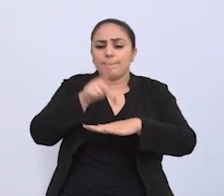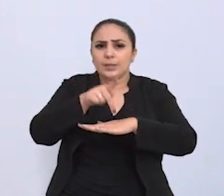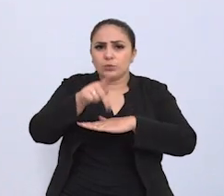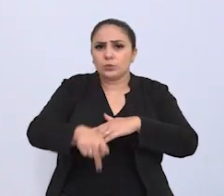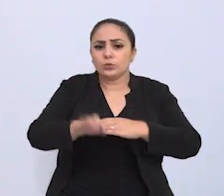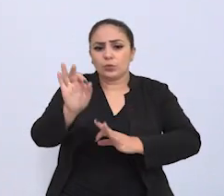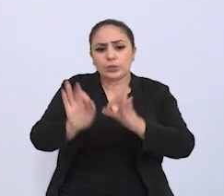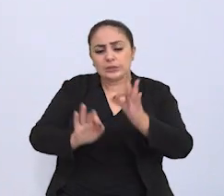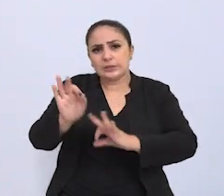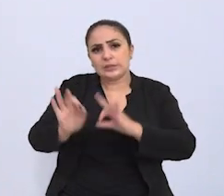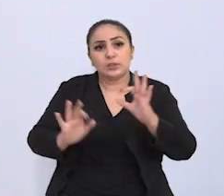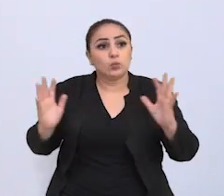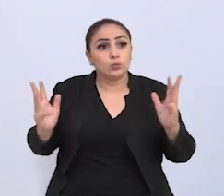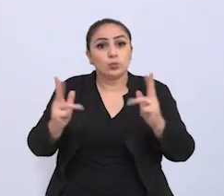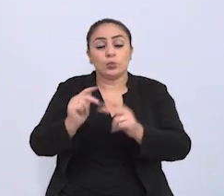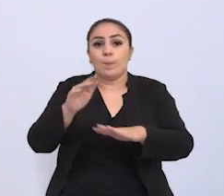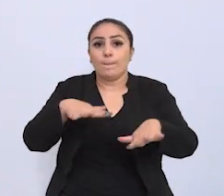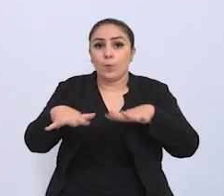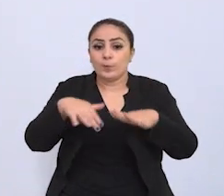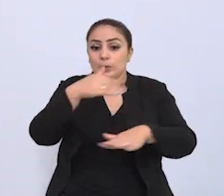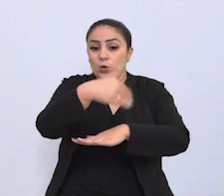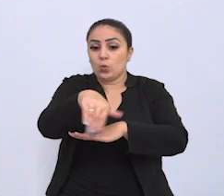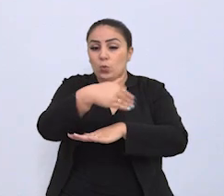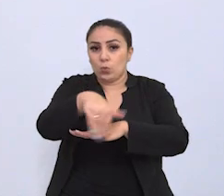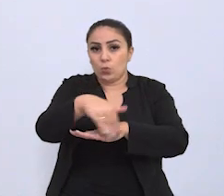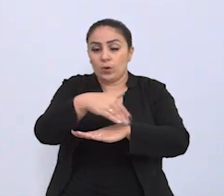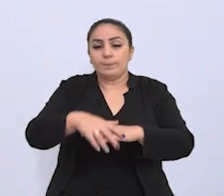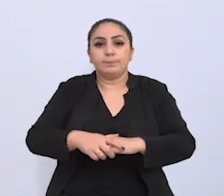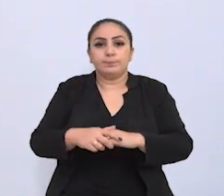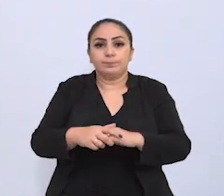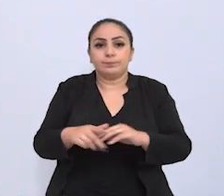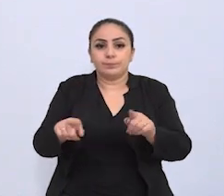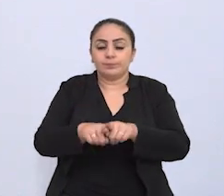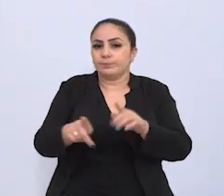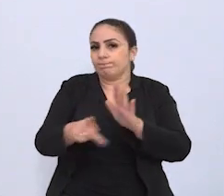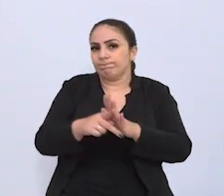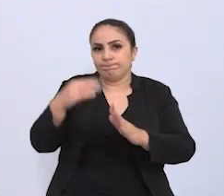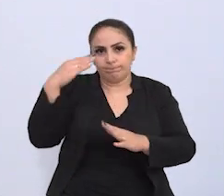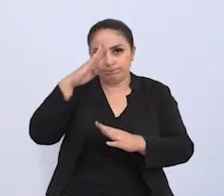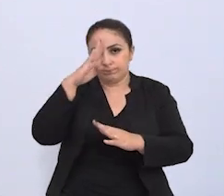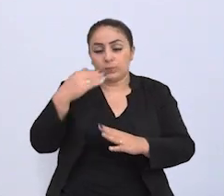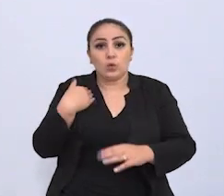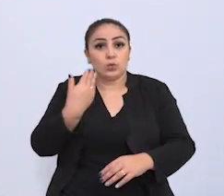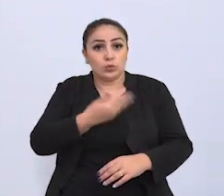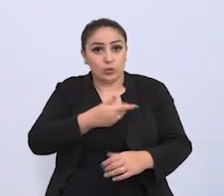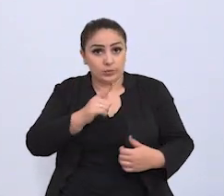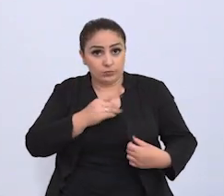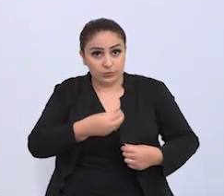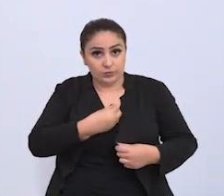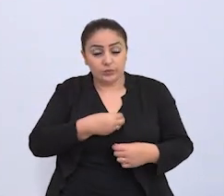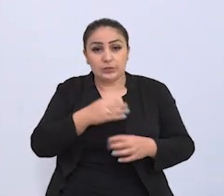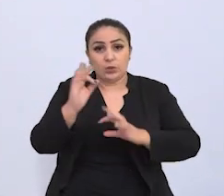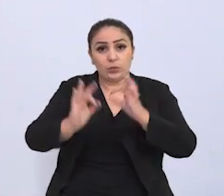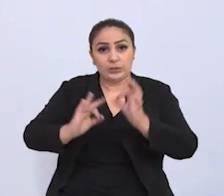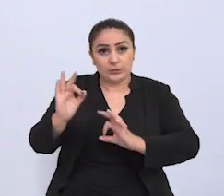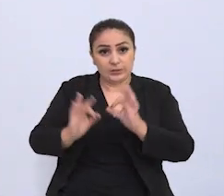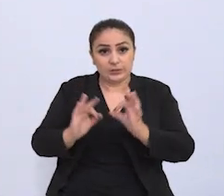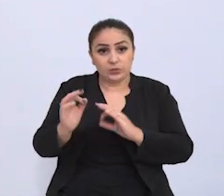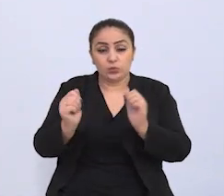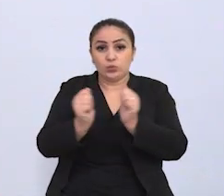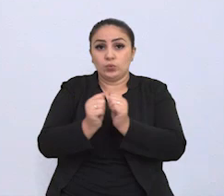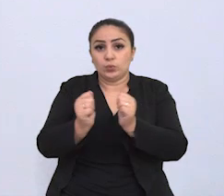Fundo a organização de todos os movimentos de rua pró-Bolsonaro nós estivemos na